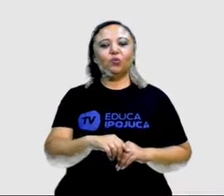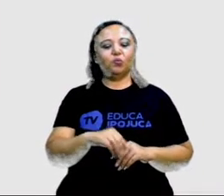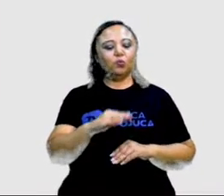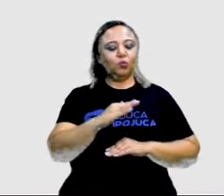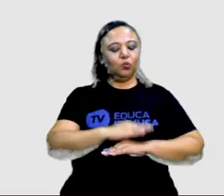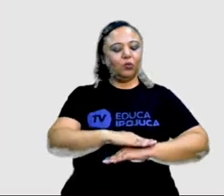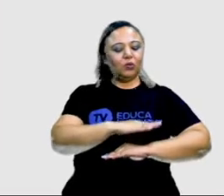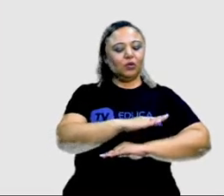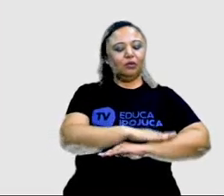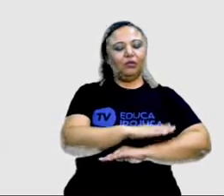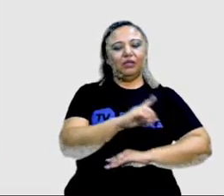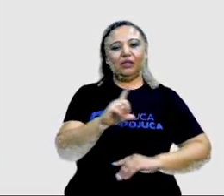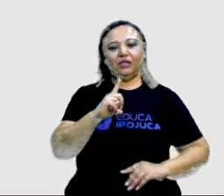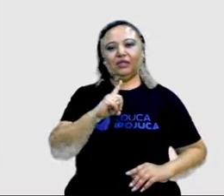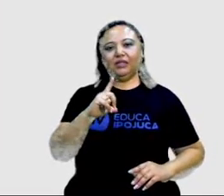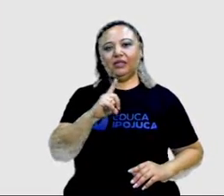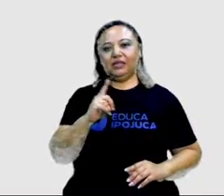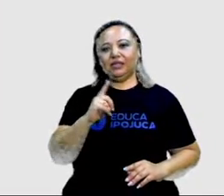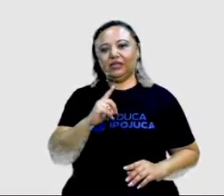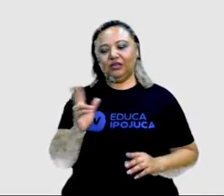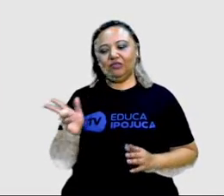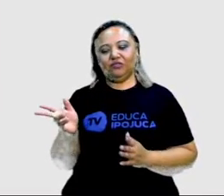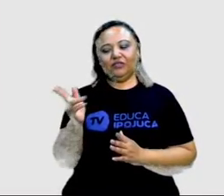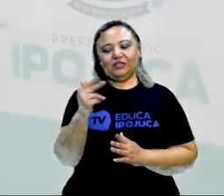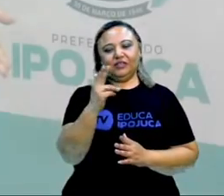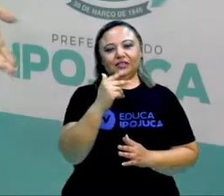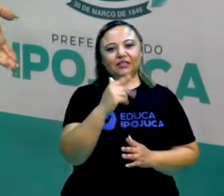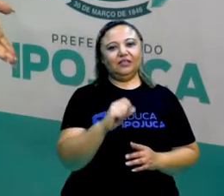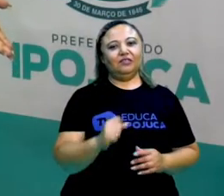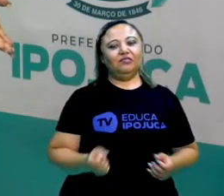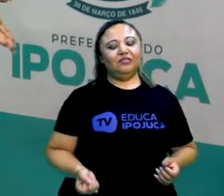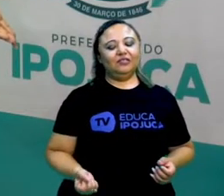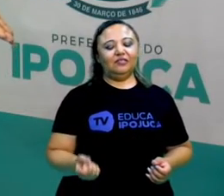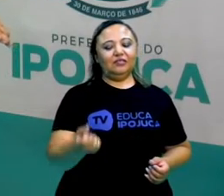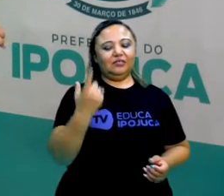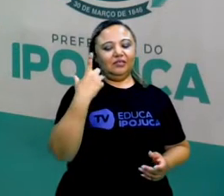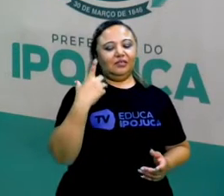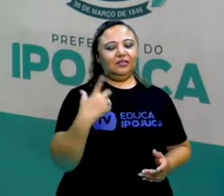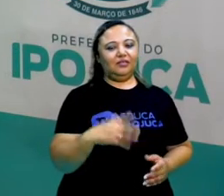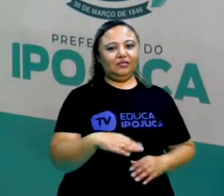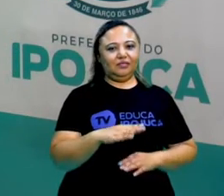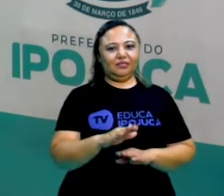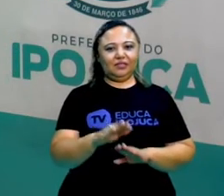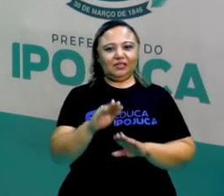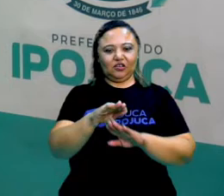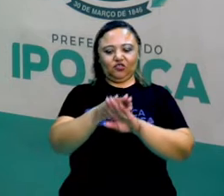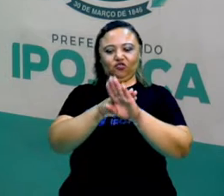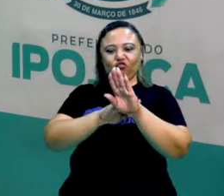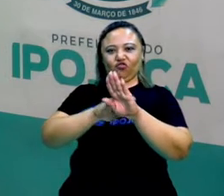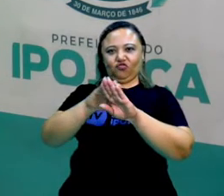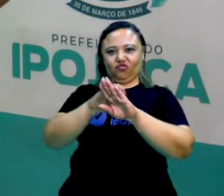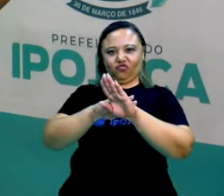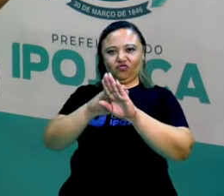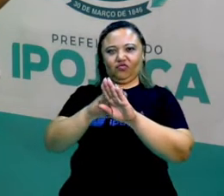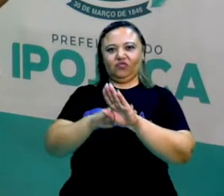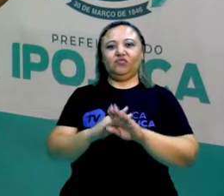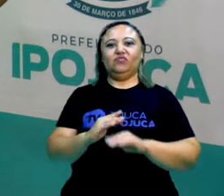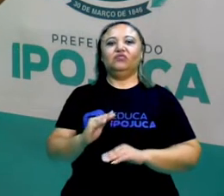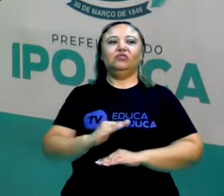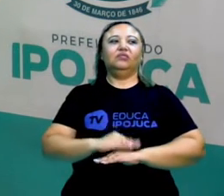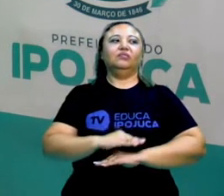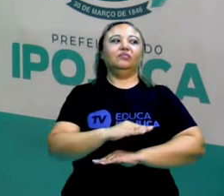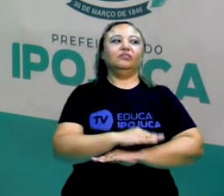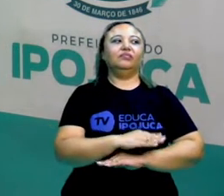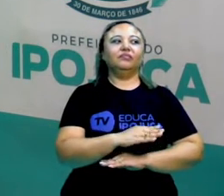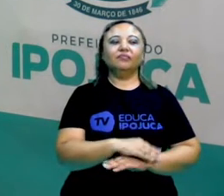estranhos nas costas deles. Vocês já viram esses desenhos estranhos nas costas do sapo? Veja que interessante a nossa